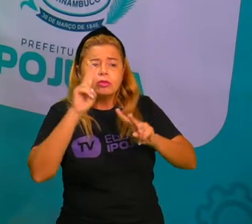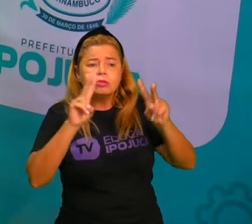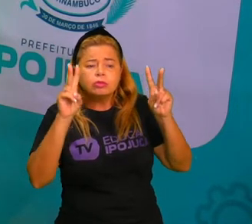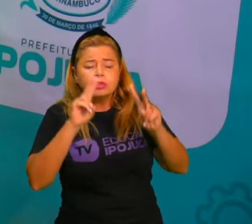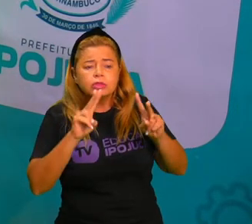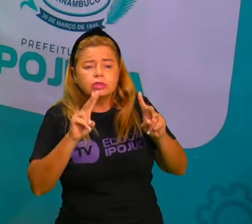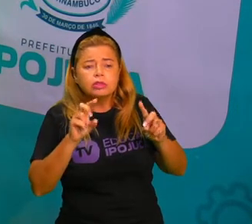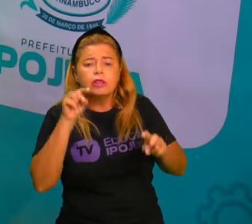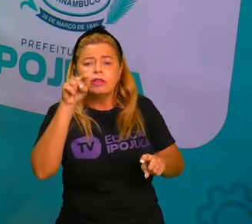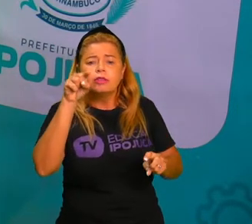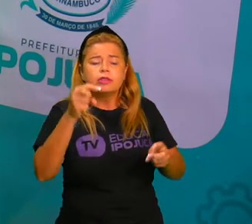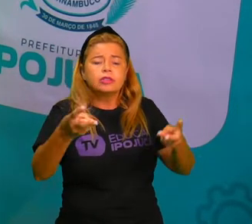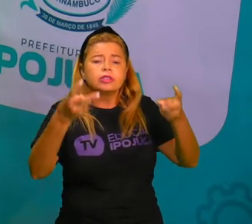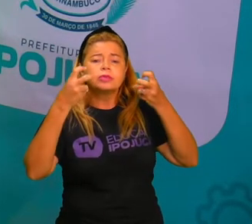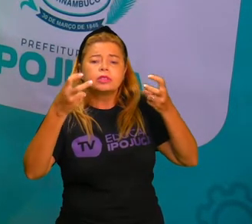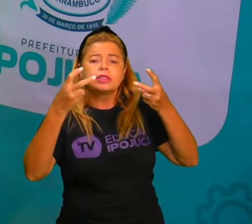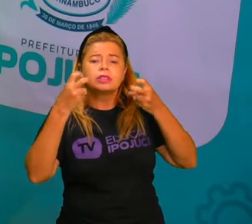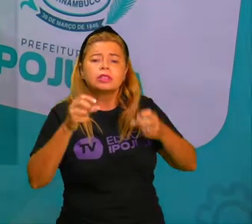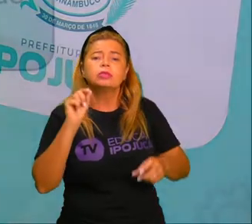Qual é a probabilidade?